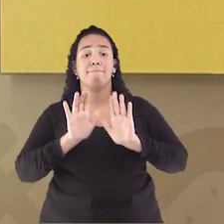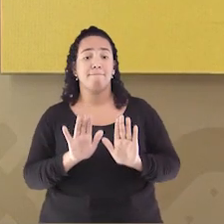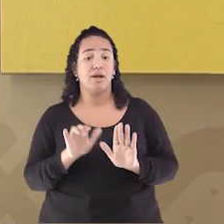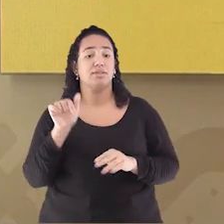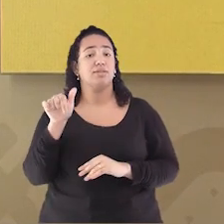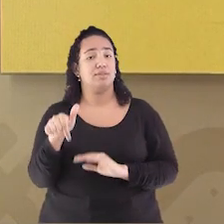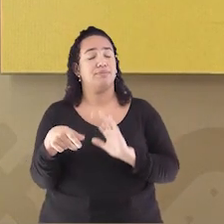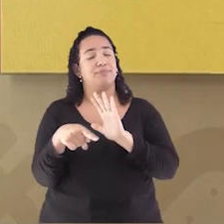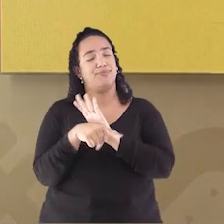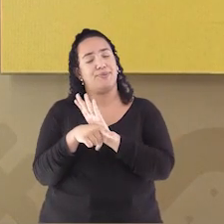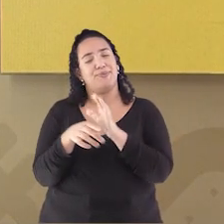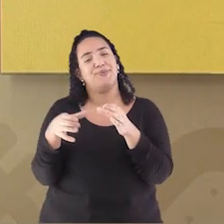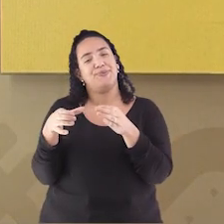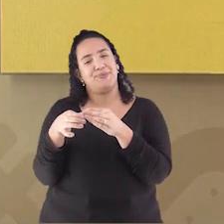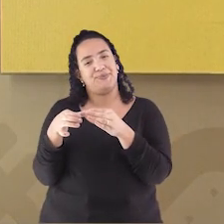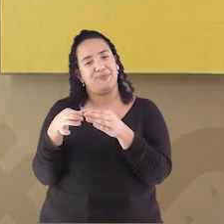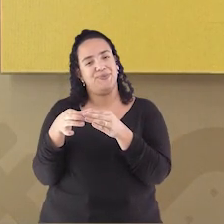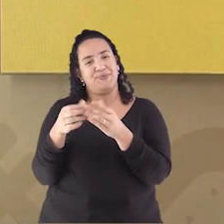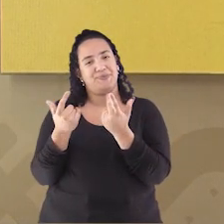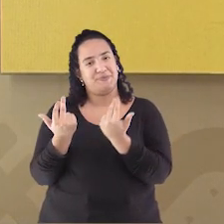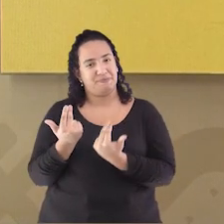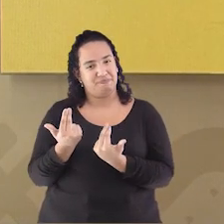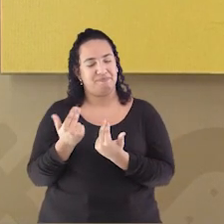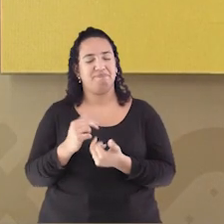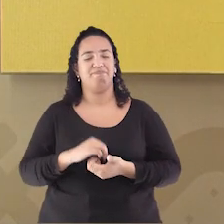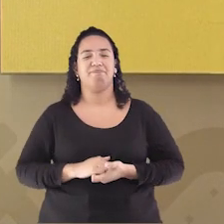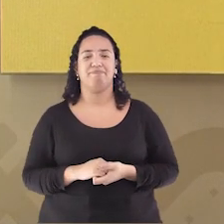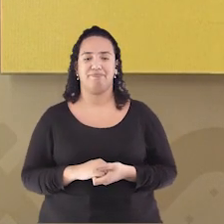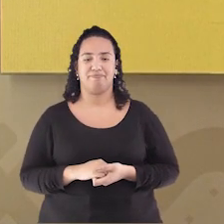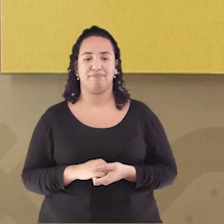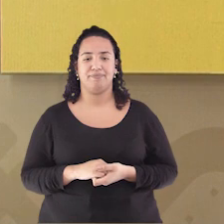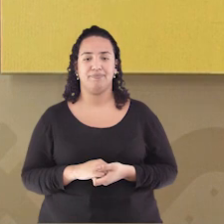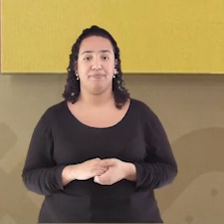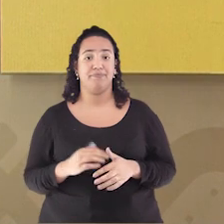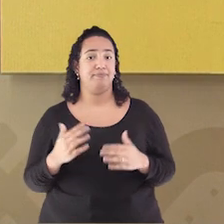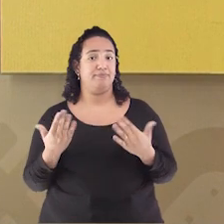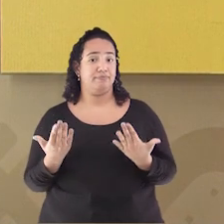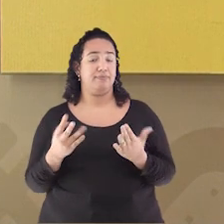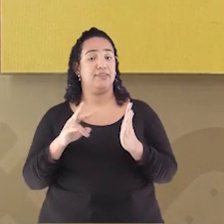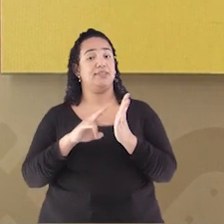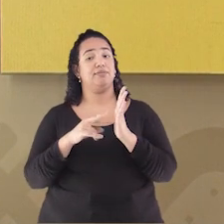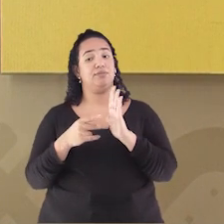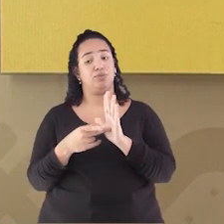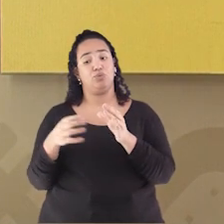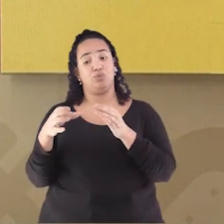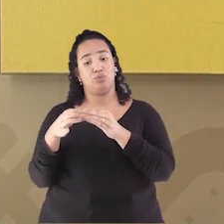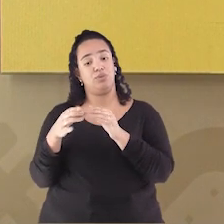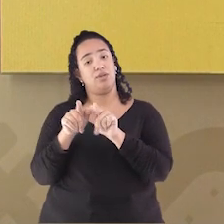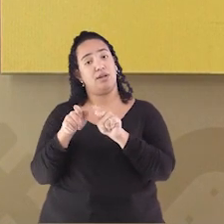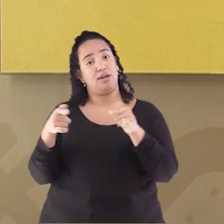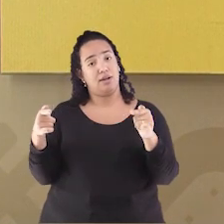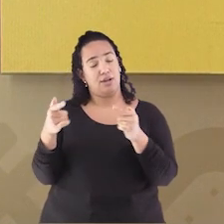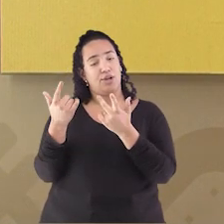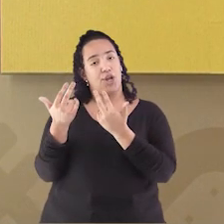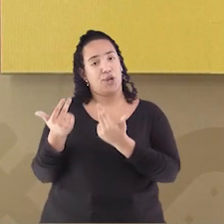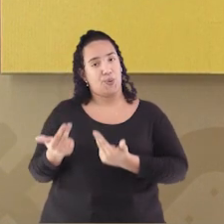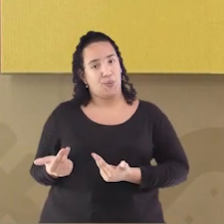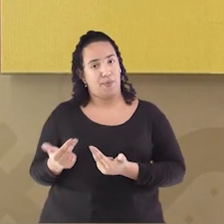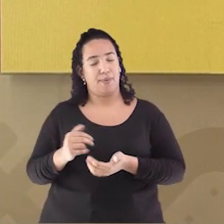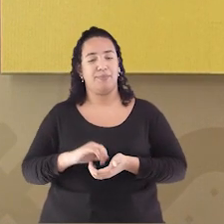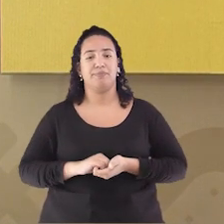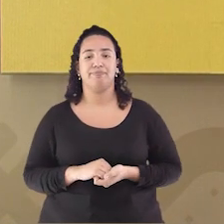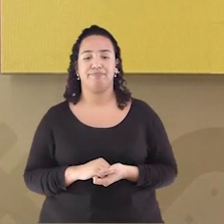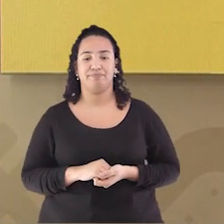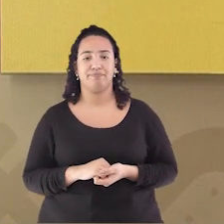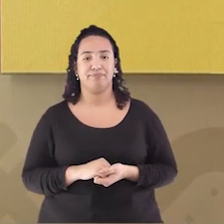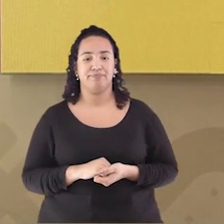Pertencem A mesma Classe Gramatical Ou seja A mesma Classe De palavras